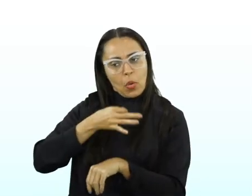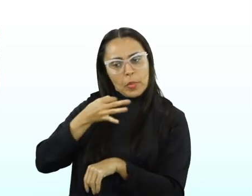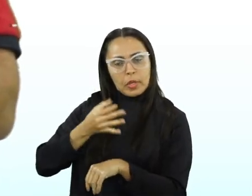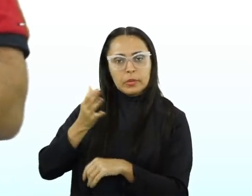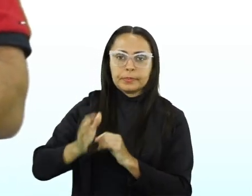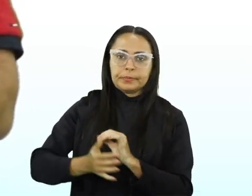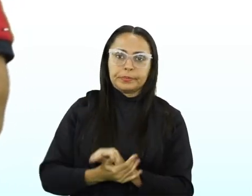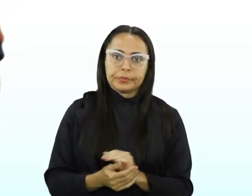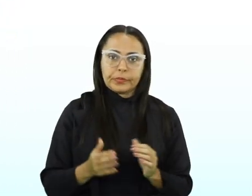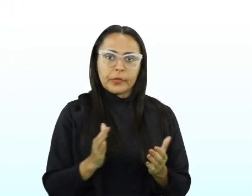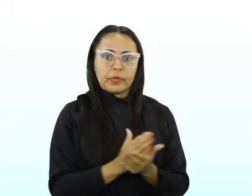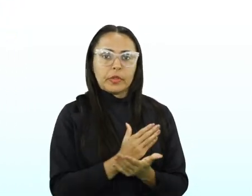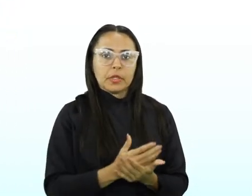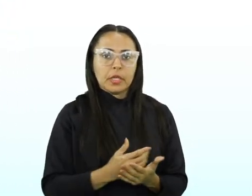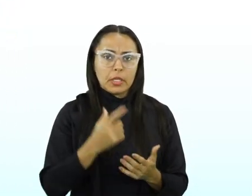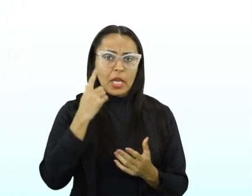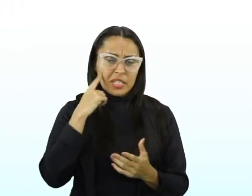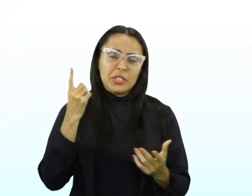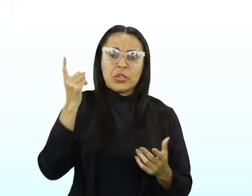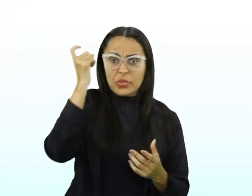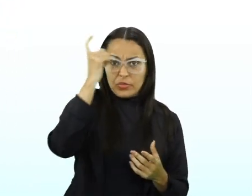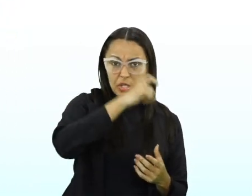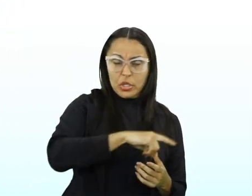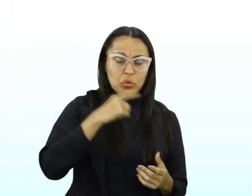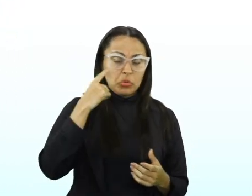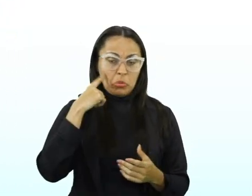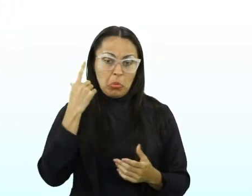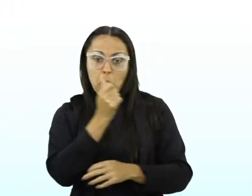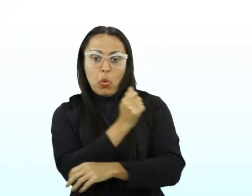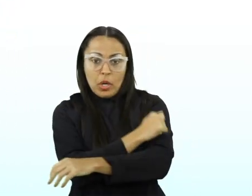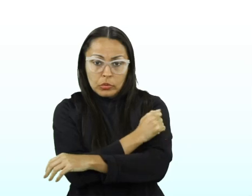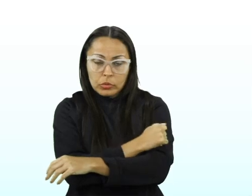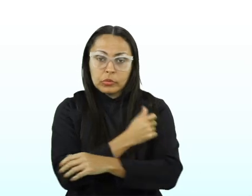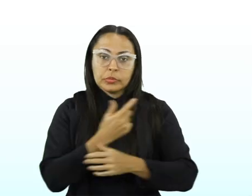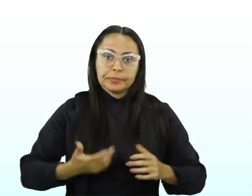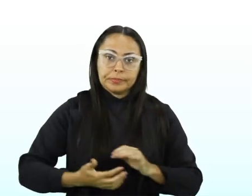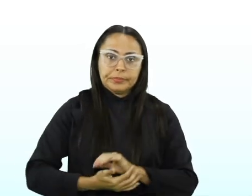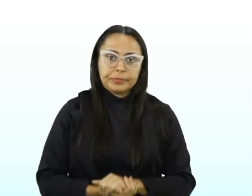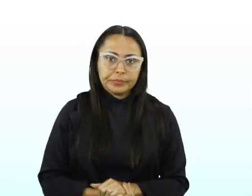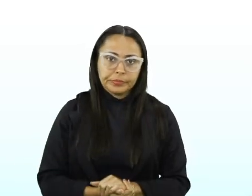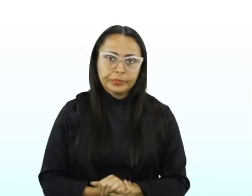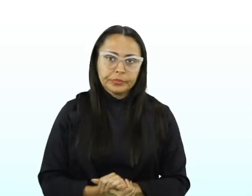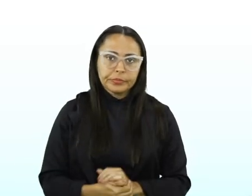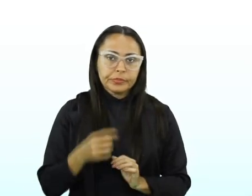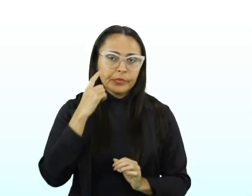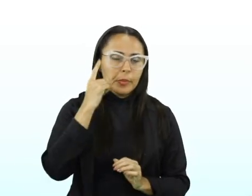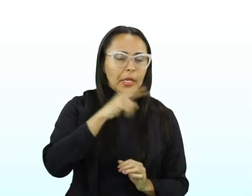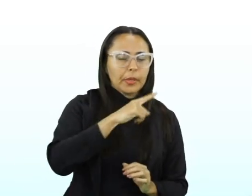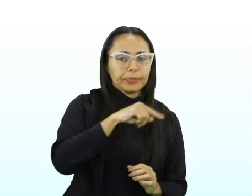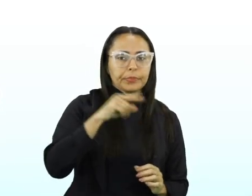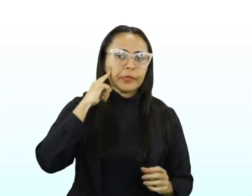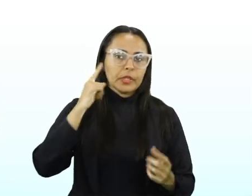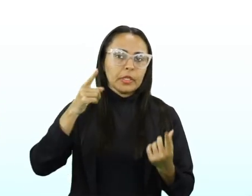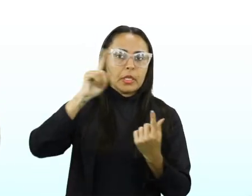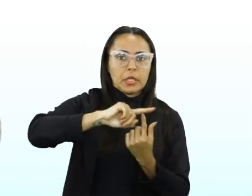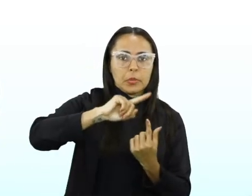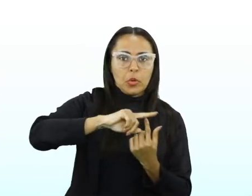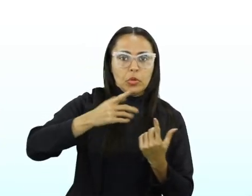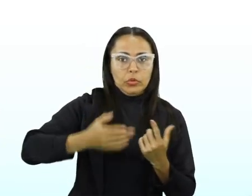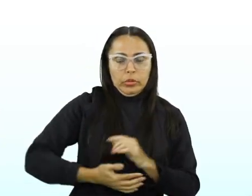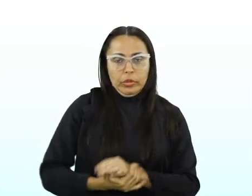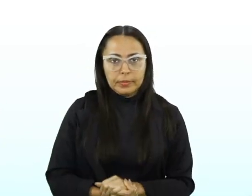Então, muitas vezes eu percebo essa dificuldade do Fera, né? Em marcar essa tipologia entre o texto